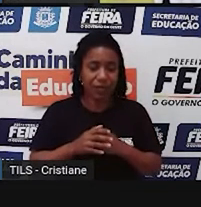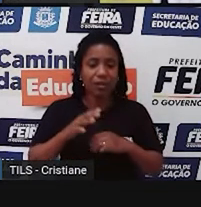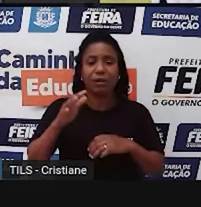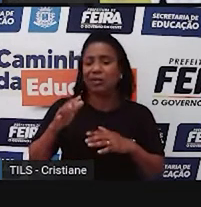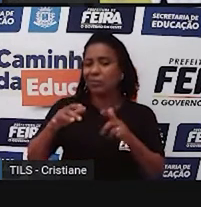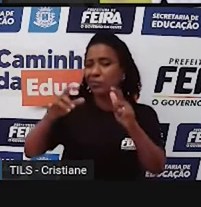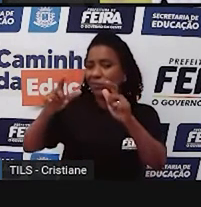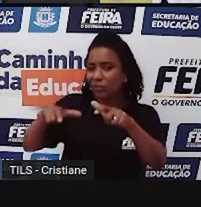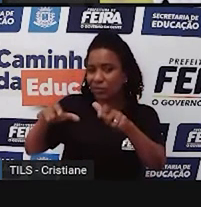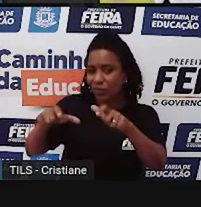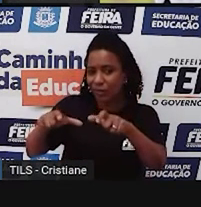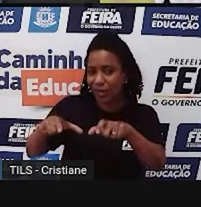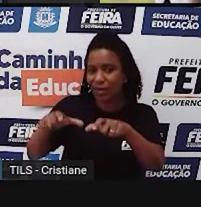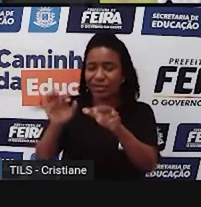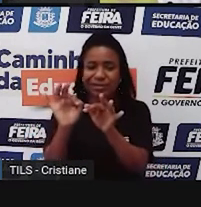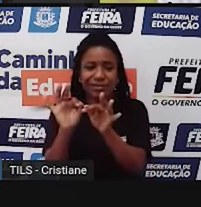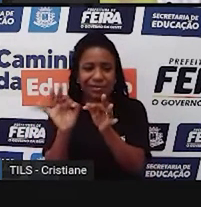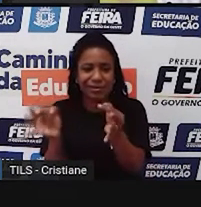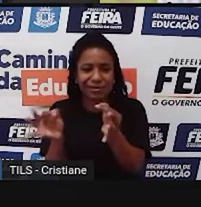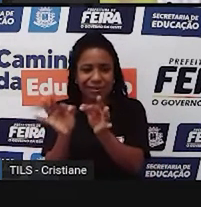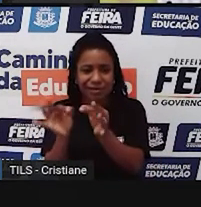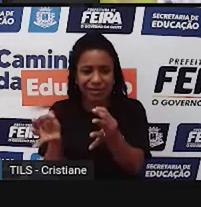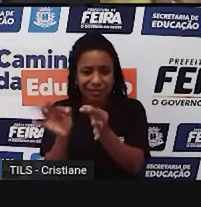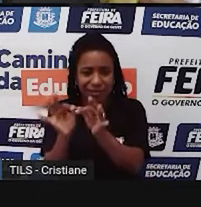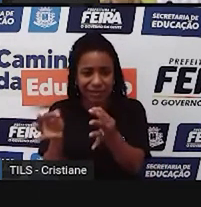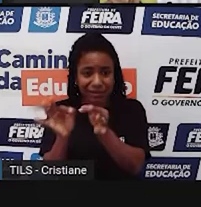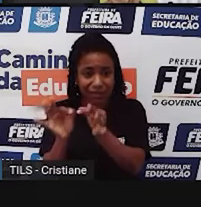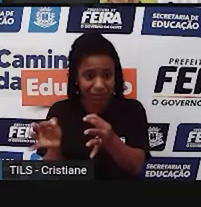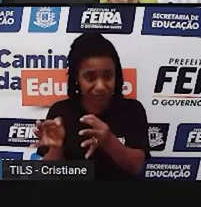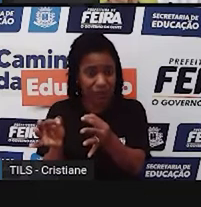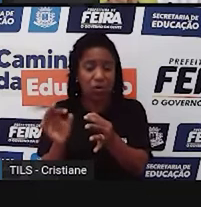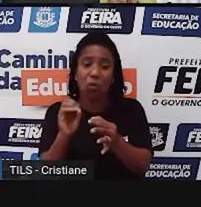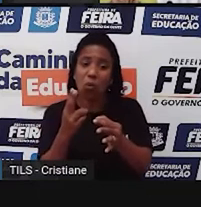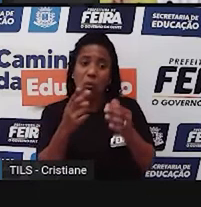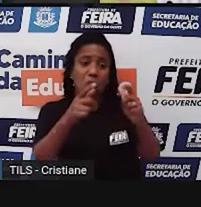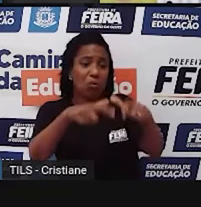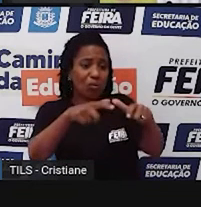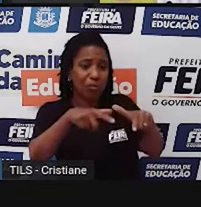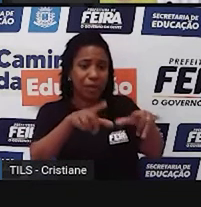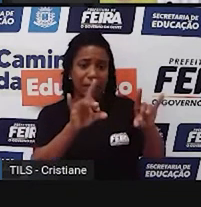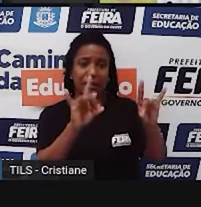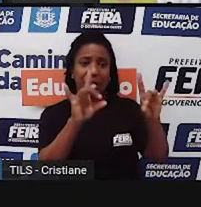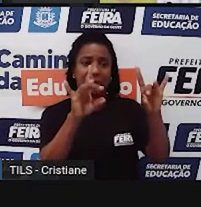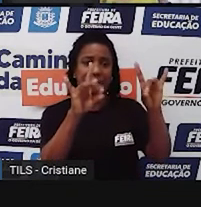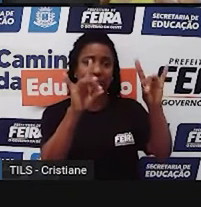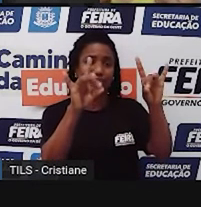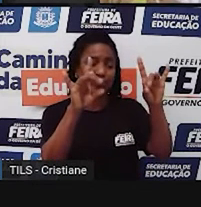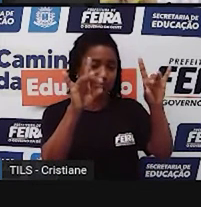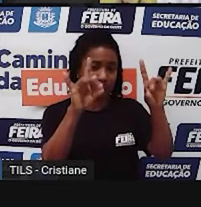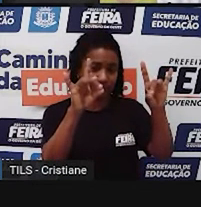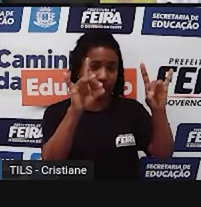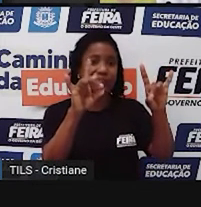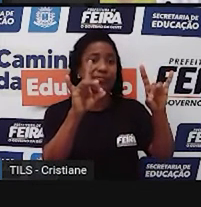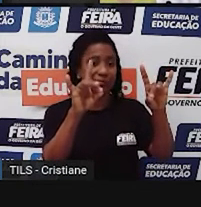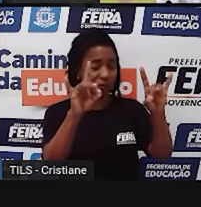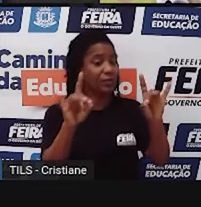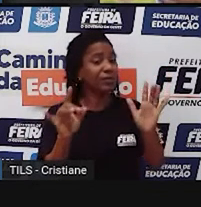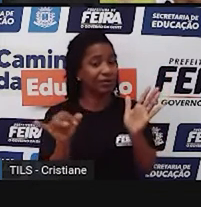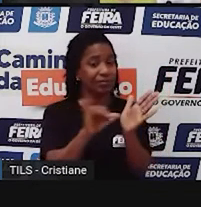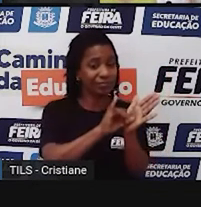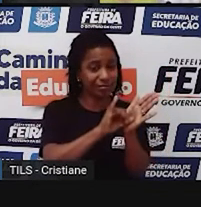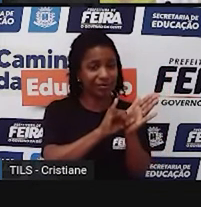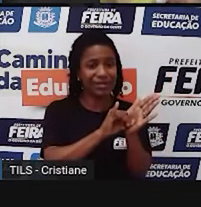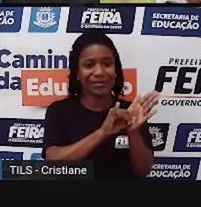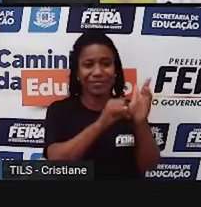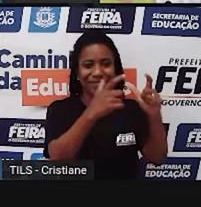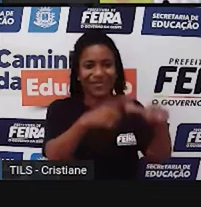até o mais sofisticado que seja, como vocês já aprenderam, gera um certo, digamos assim, uma certa identidade, um